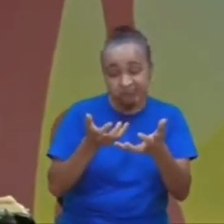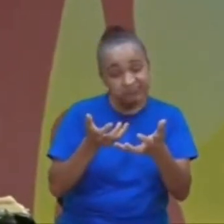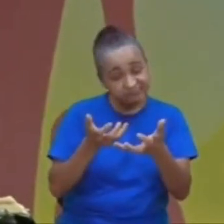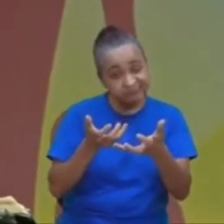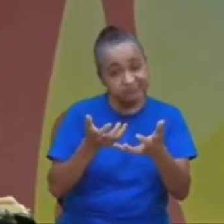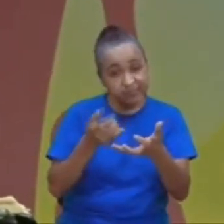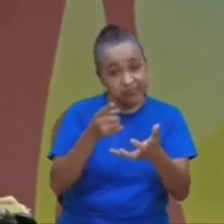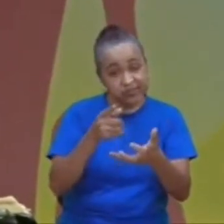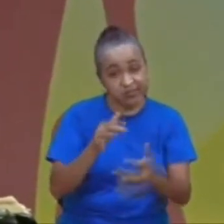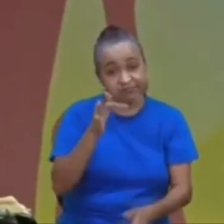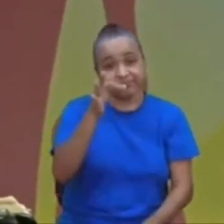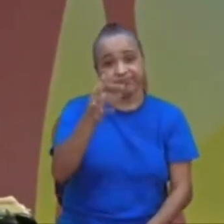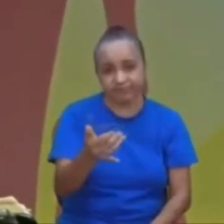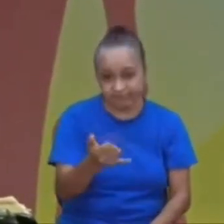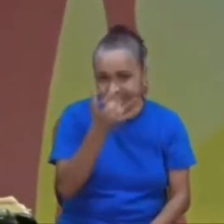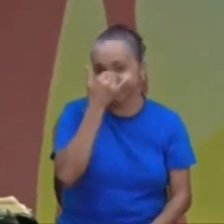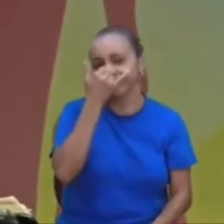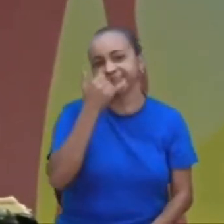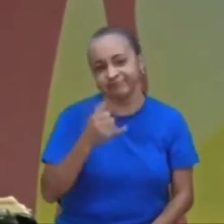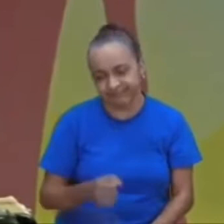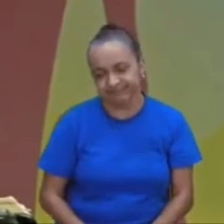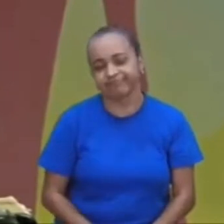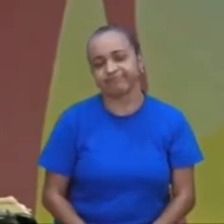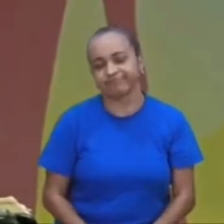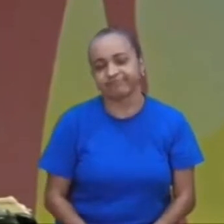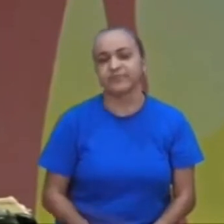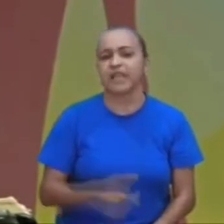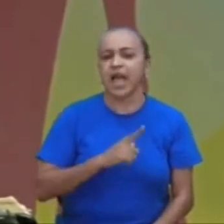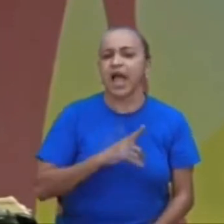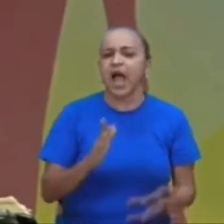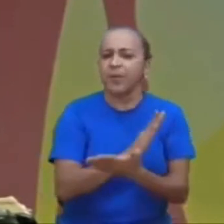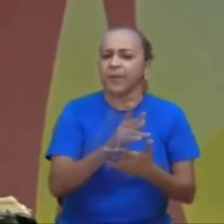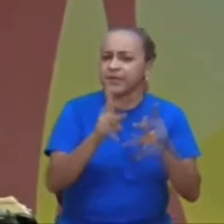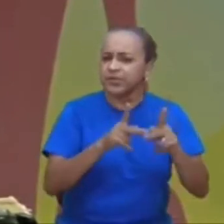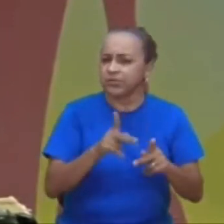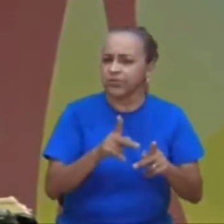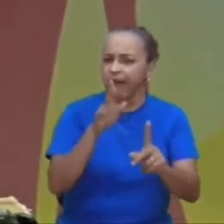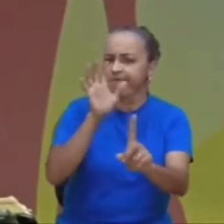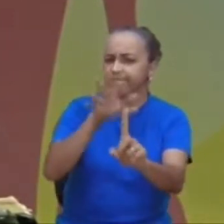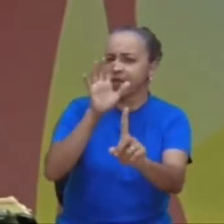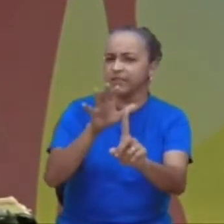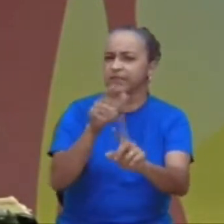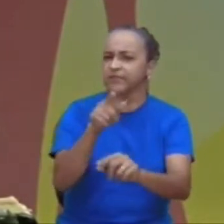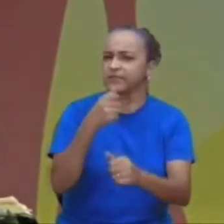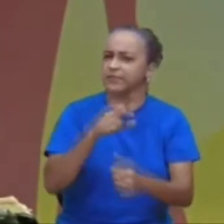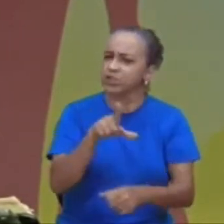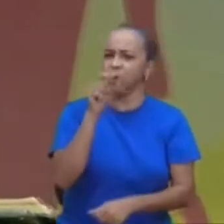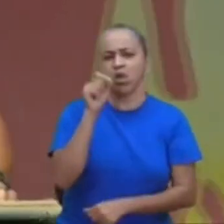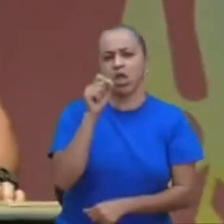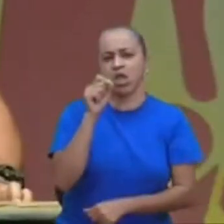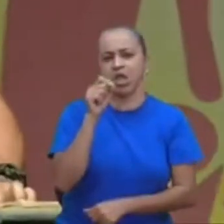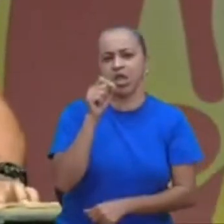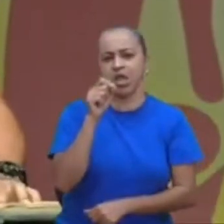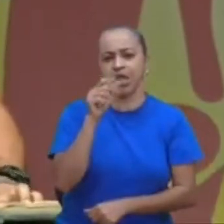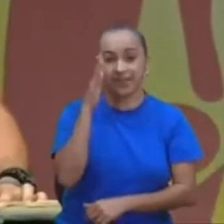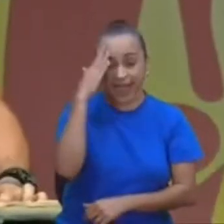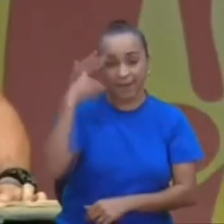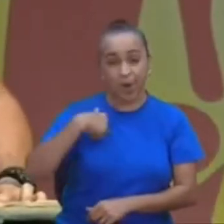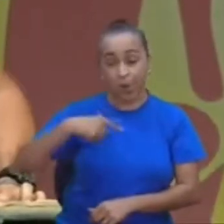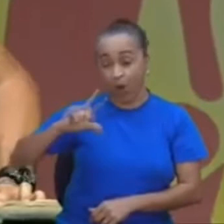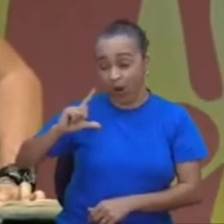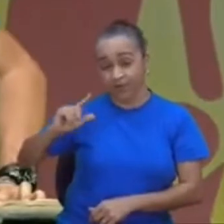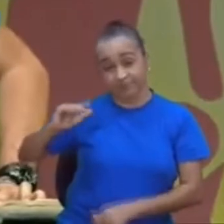você vai se dar mal, então, até as pessoas que lhe influenciam, você tem que escolher, sabe, quando eu era um jovem,